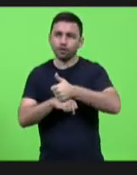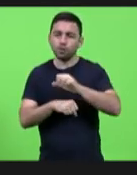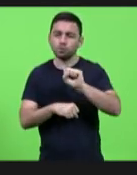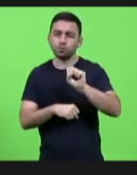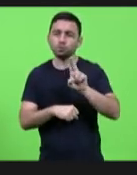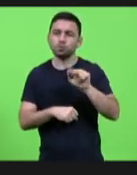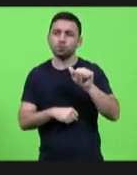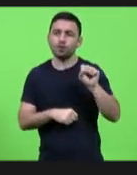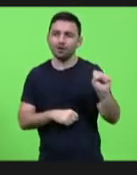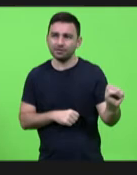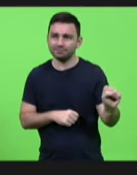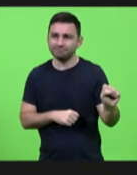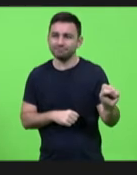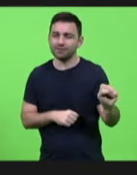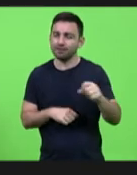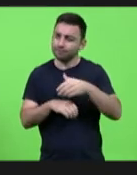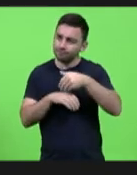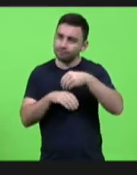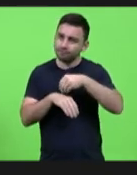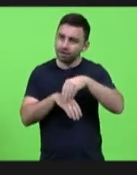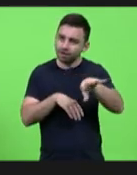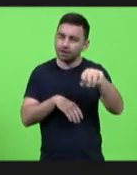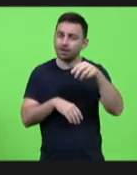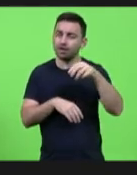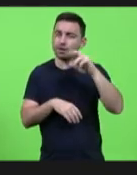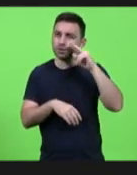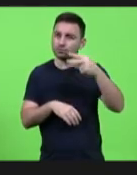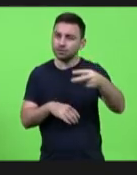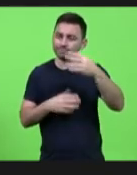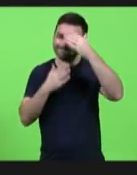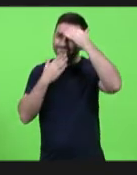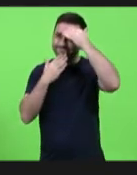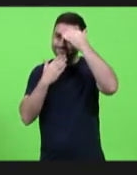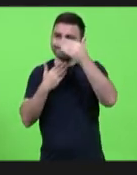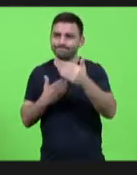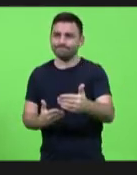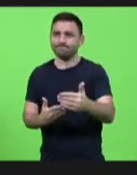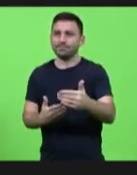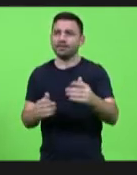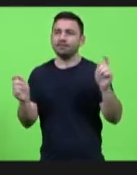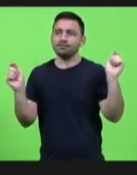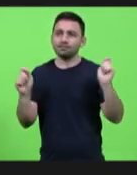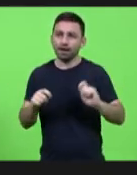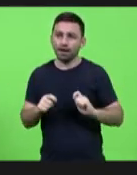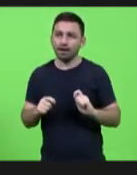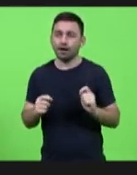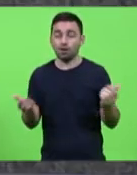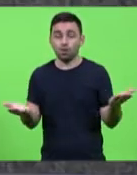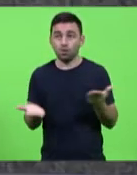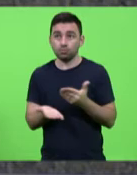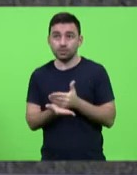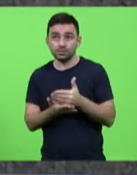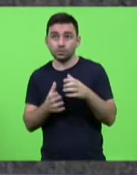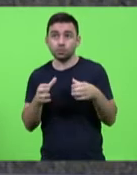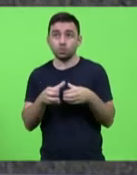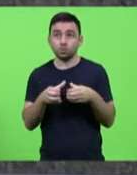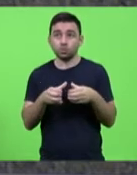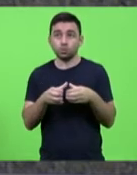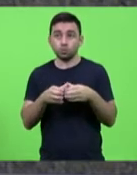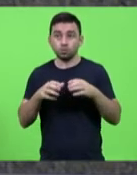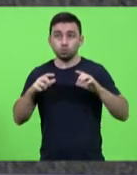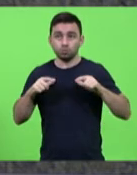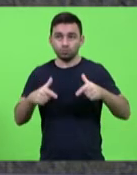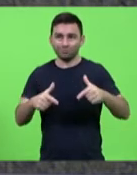leve o nosso reconhecimento, a nossa gratidão e que possamos, nessa reinstalação da frente